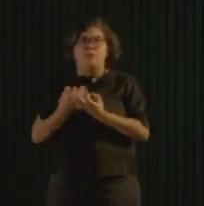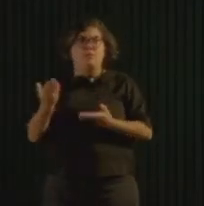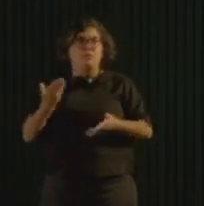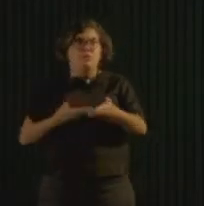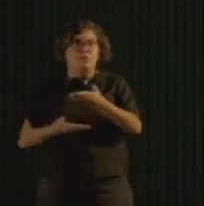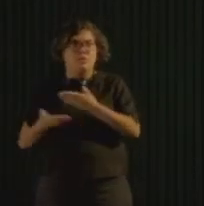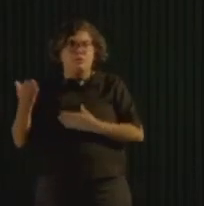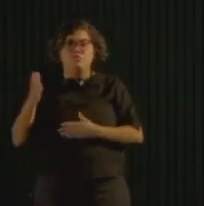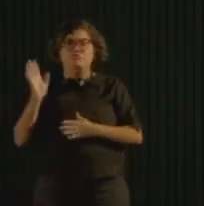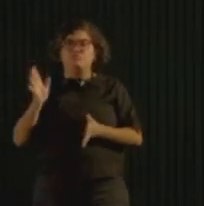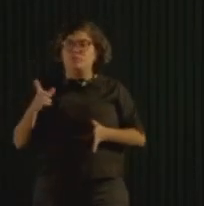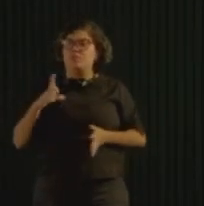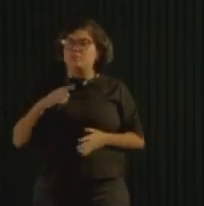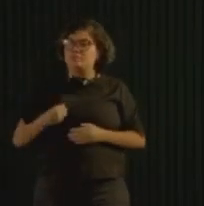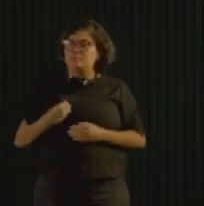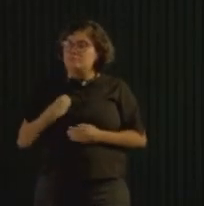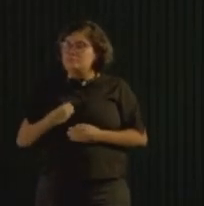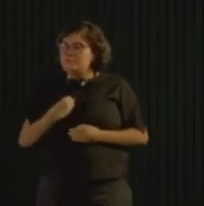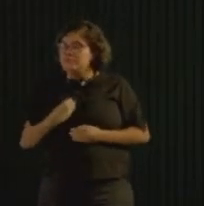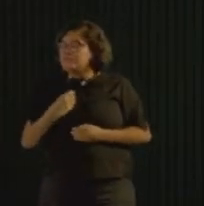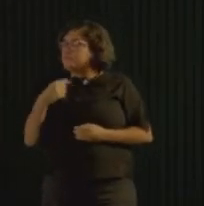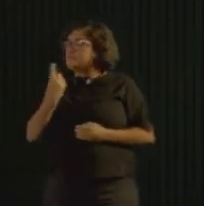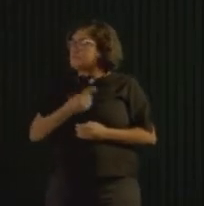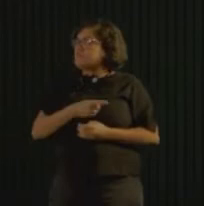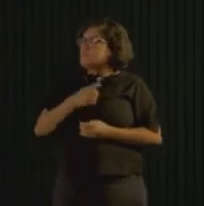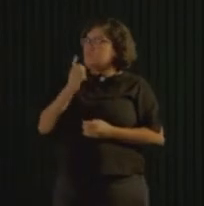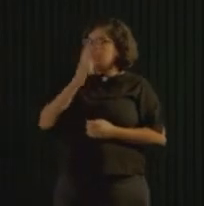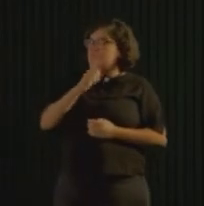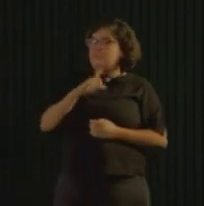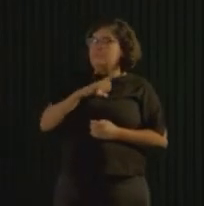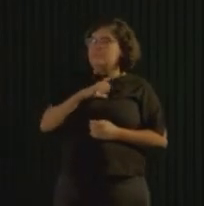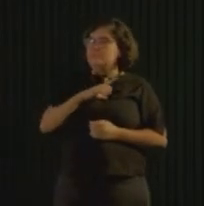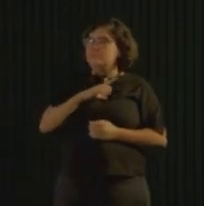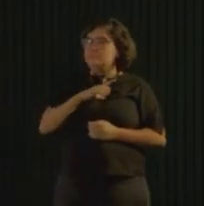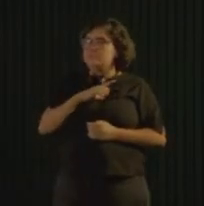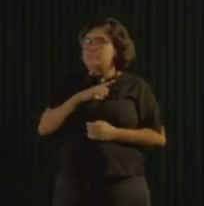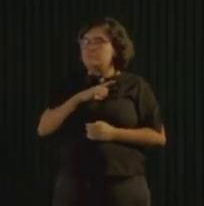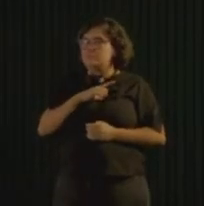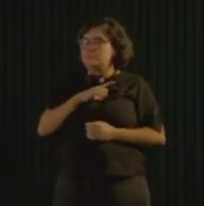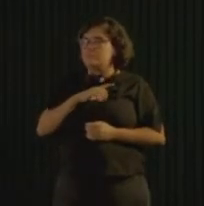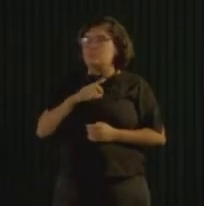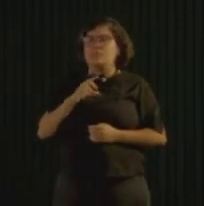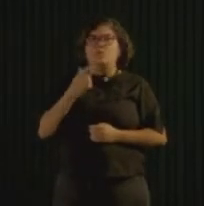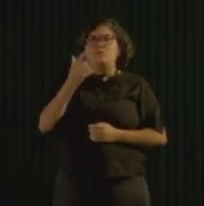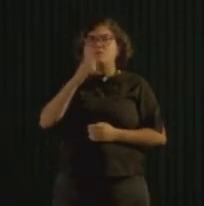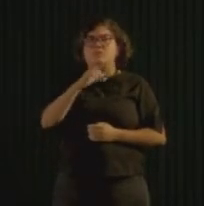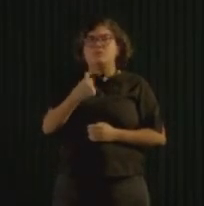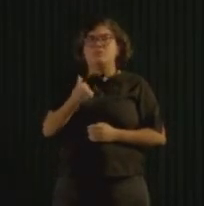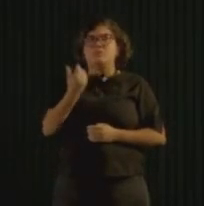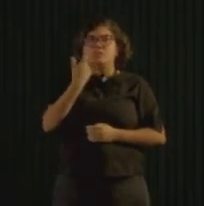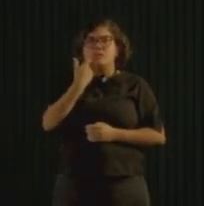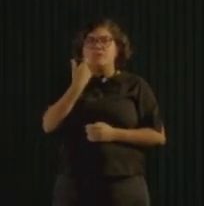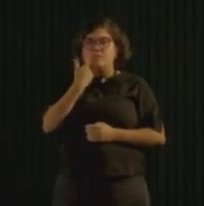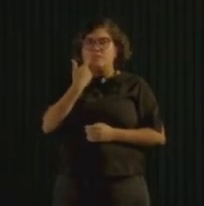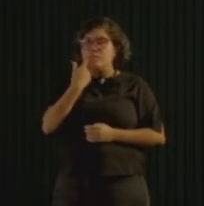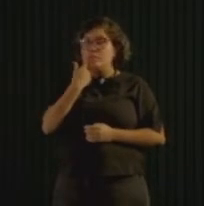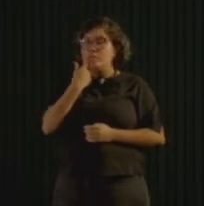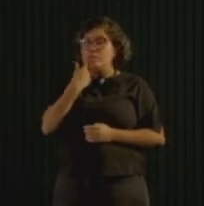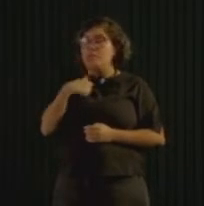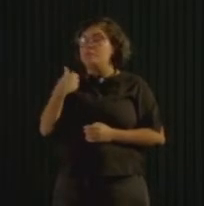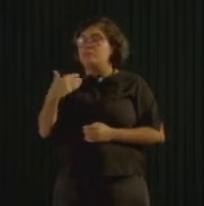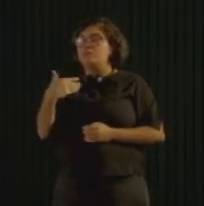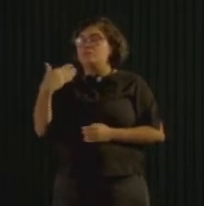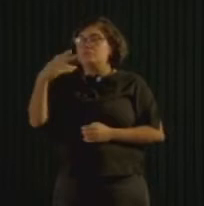nesse formato, testando. A gente também está prototipando. Surgiu a ideia na sexta-feira, uma sexta-feira, e na segunda-feira já estava